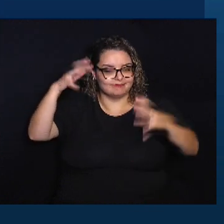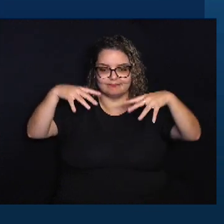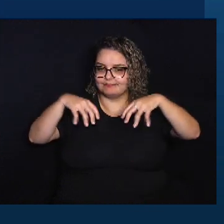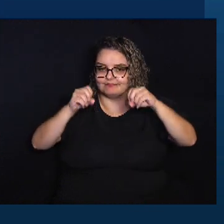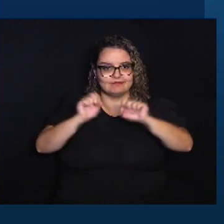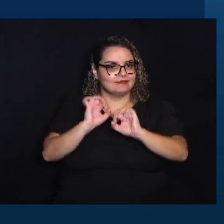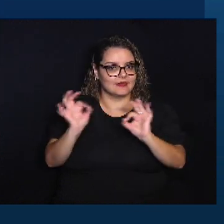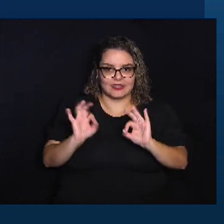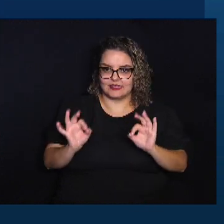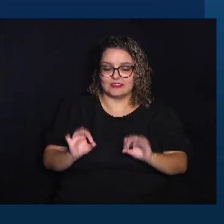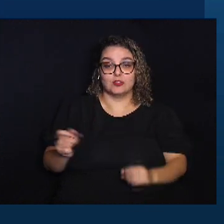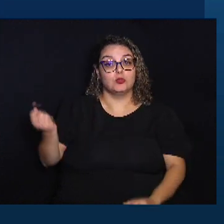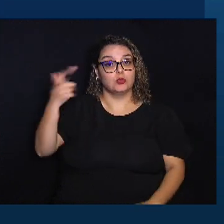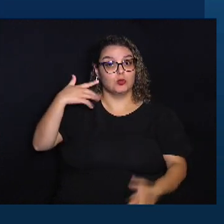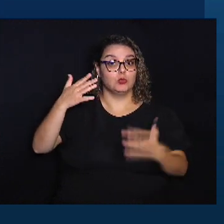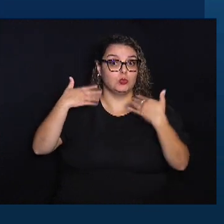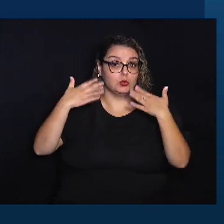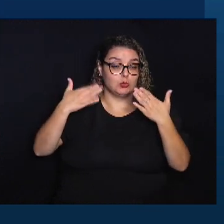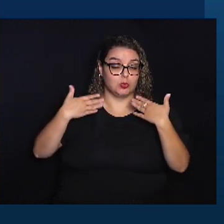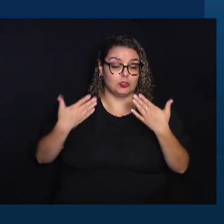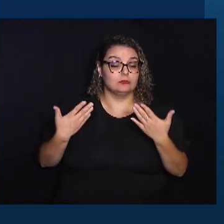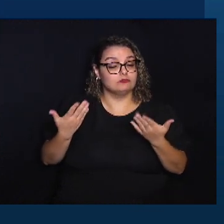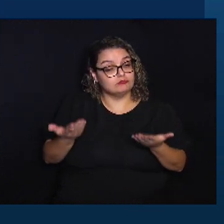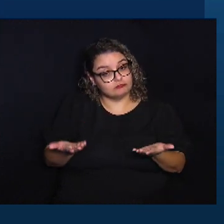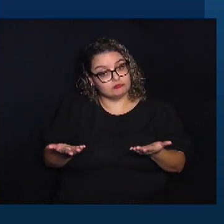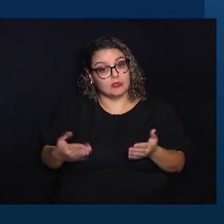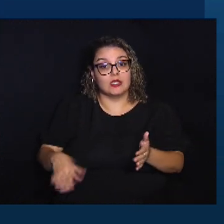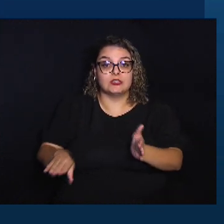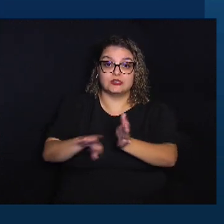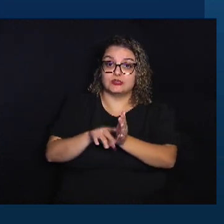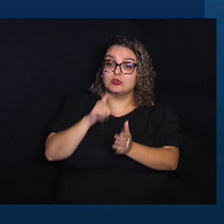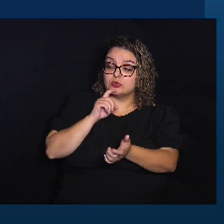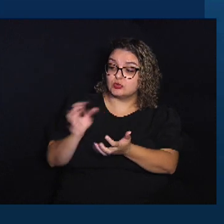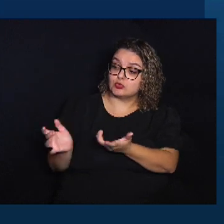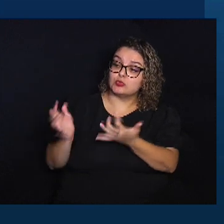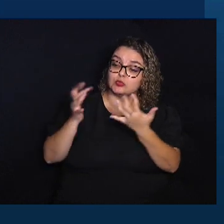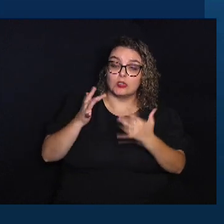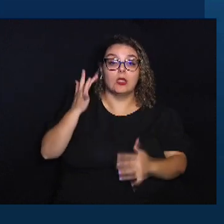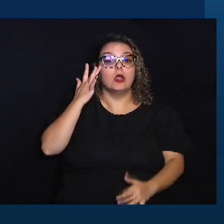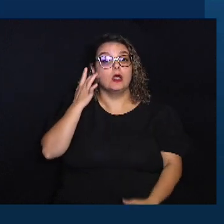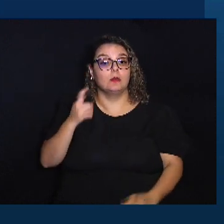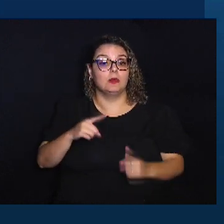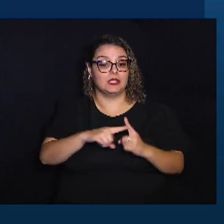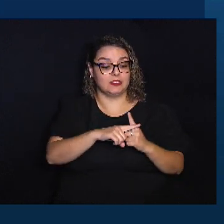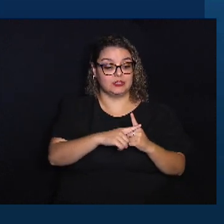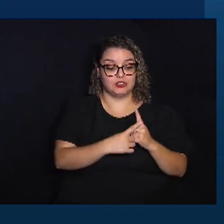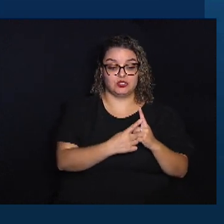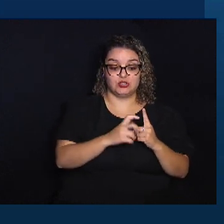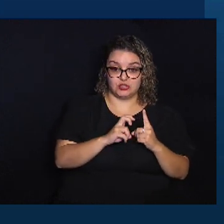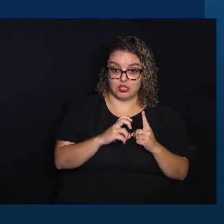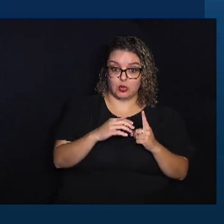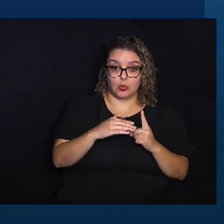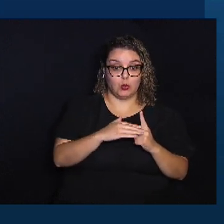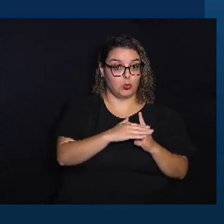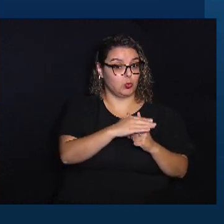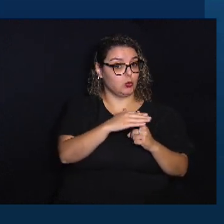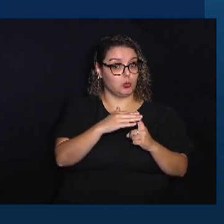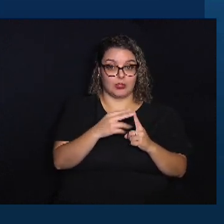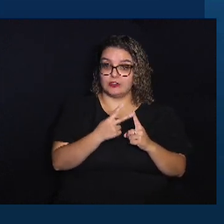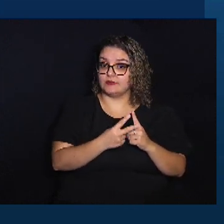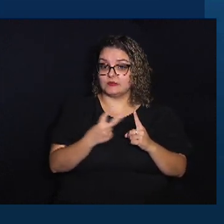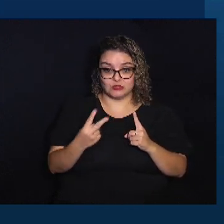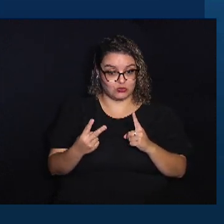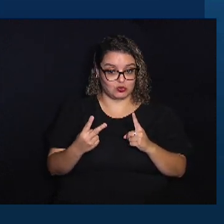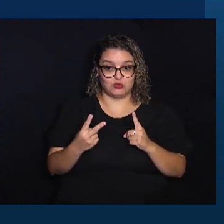Campinas Com sol e calor Mas a partir Da chegada Da frente fria Amanhã Mínima de 15 A máxima Não passa Dos 22